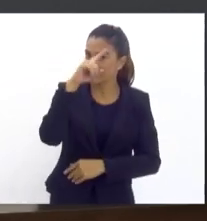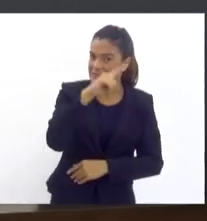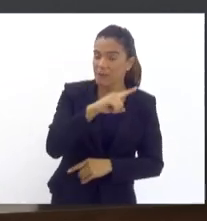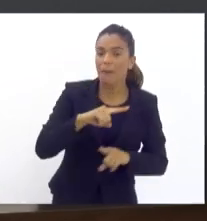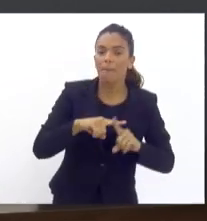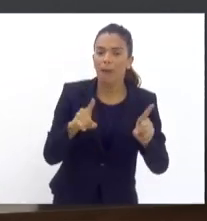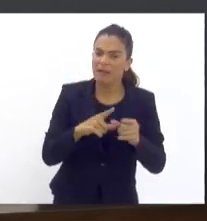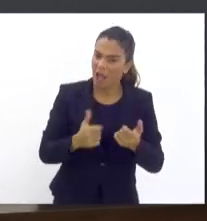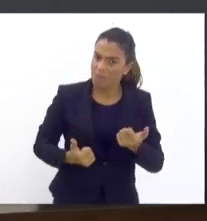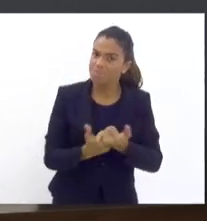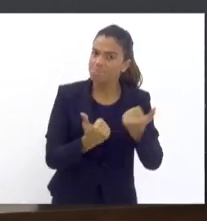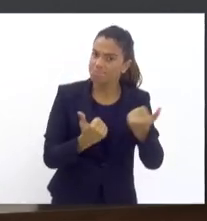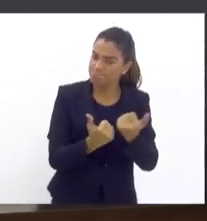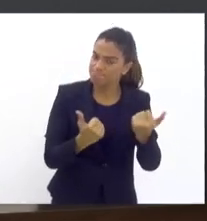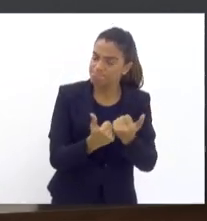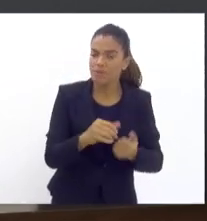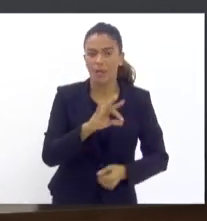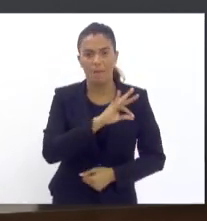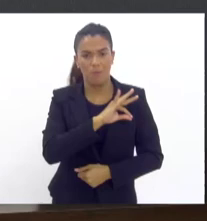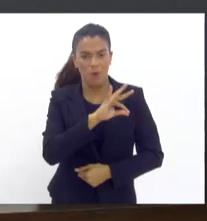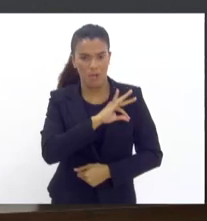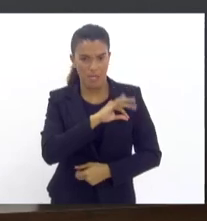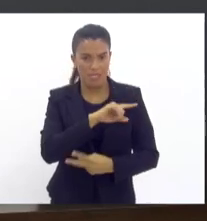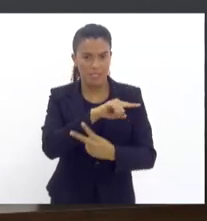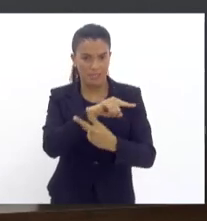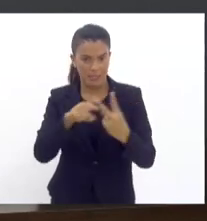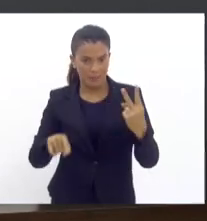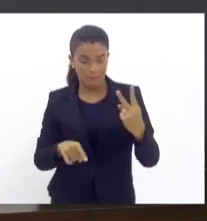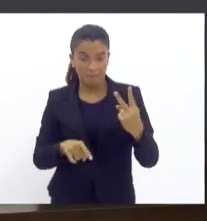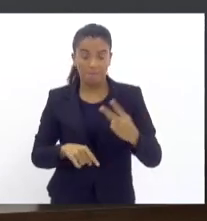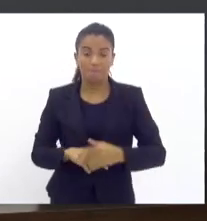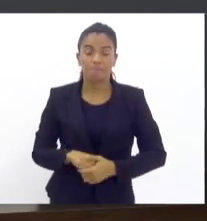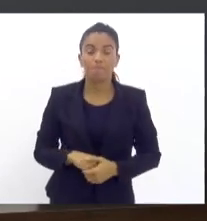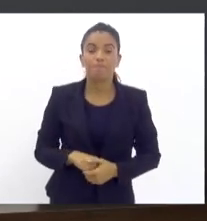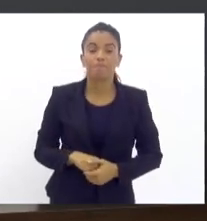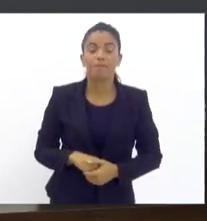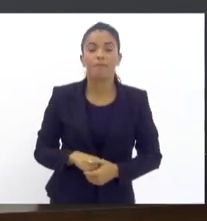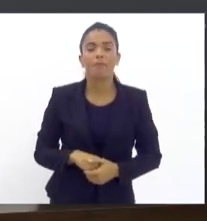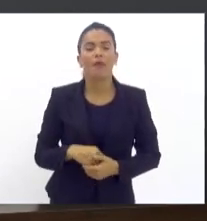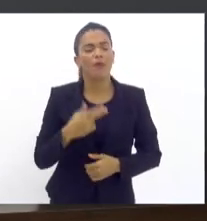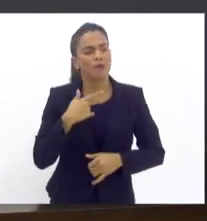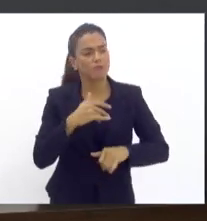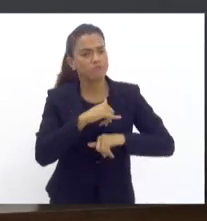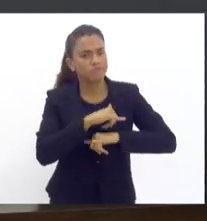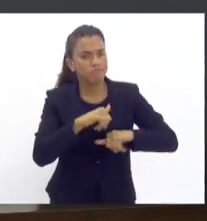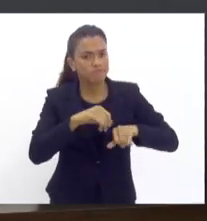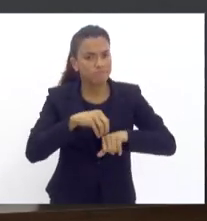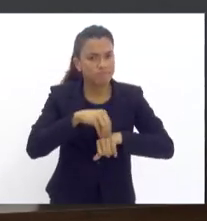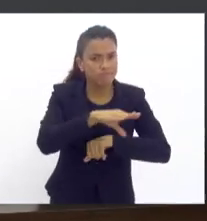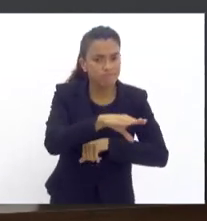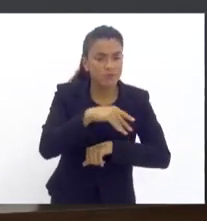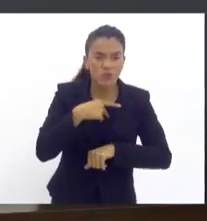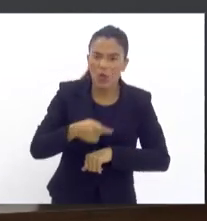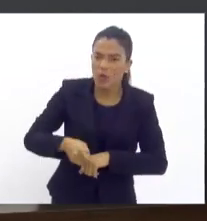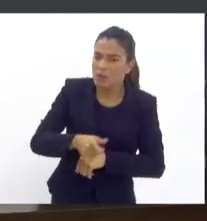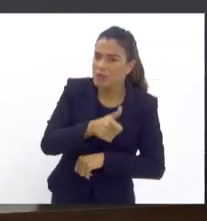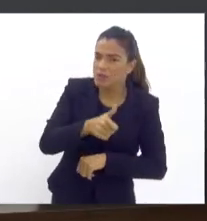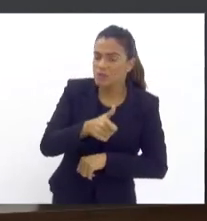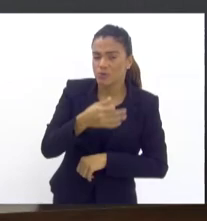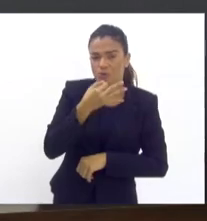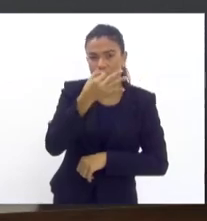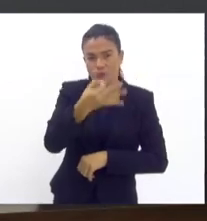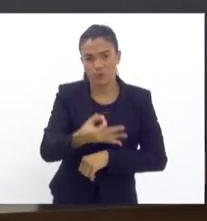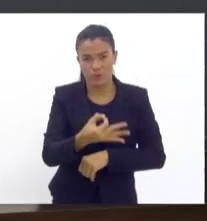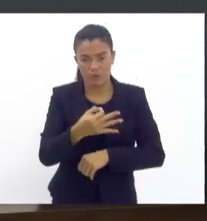está recebendo um apoio forte da Polícia Militar, da Polícia Civil. Queria dizer, presidente, deixar como sugestão que nas